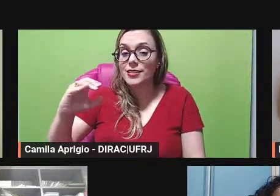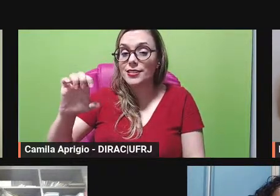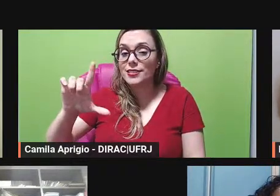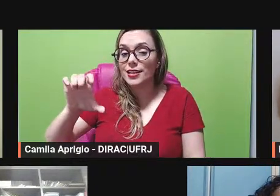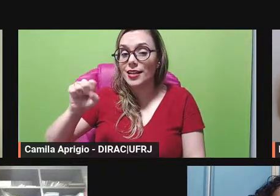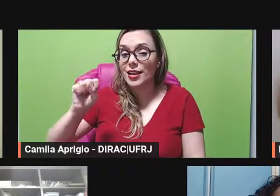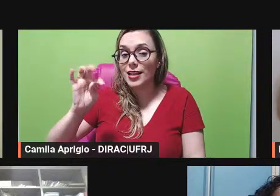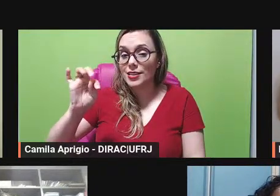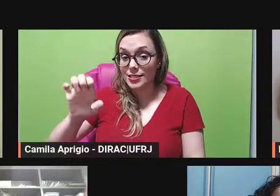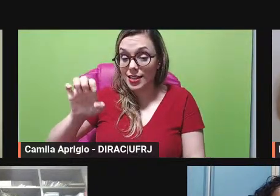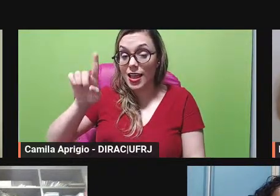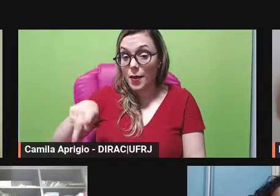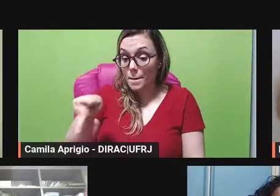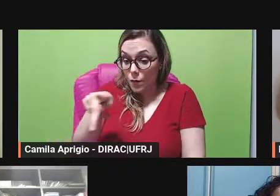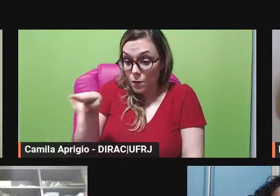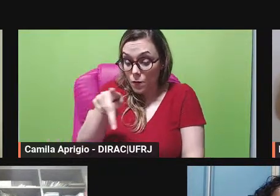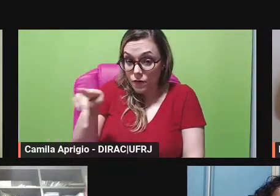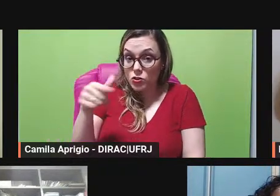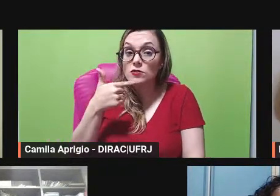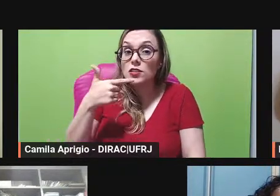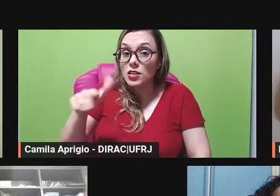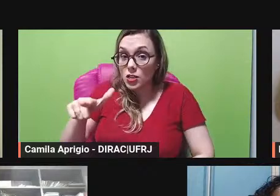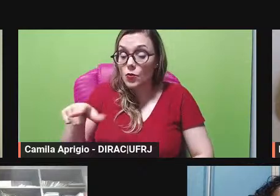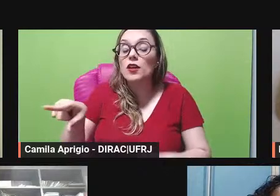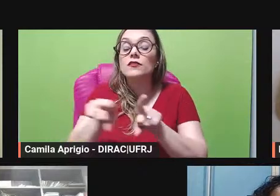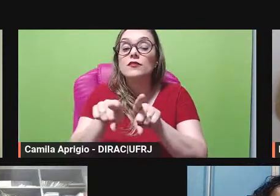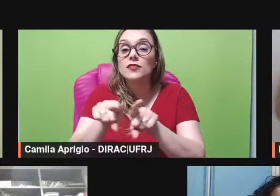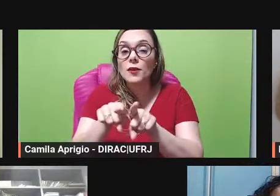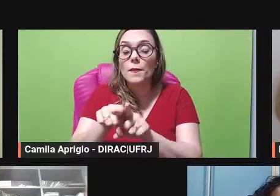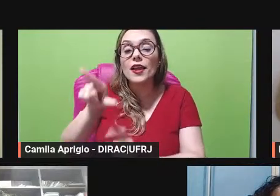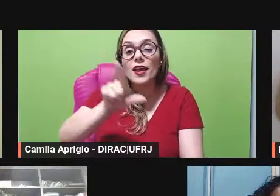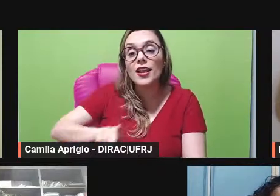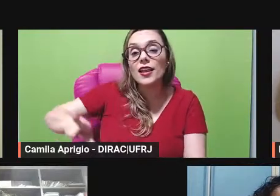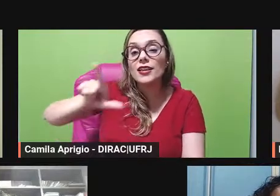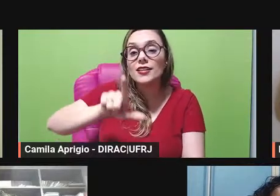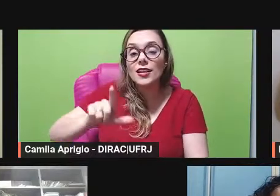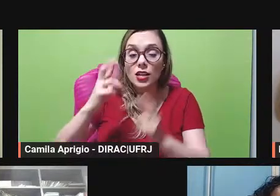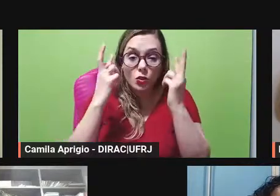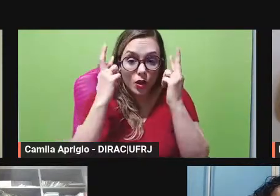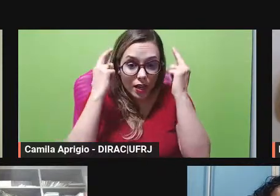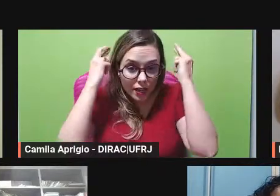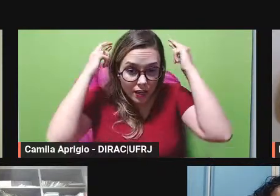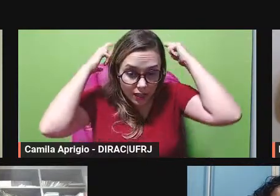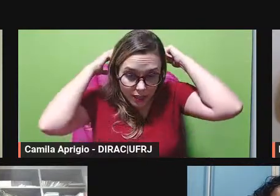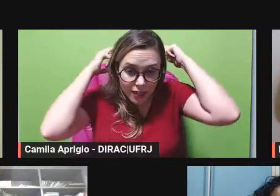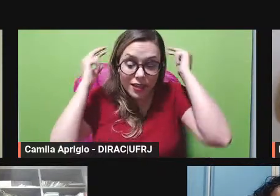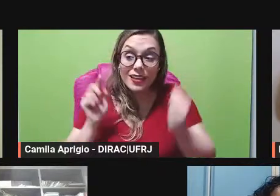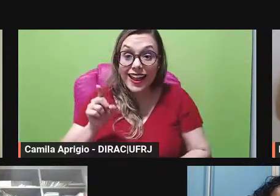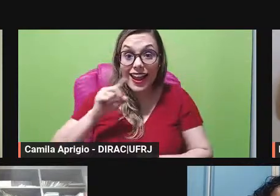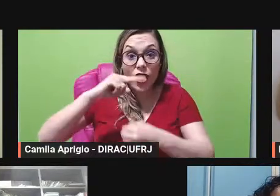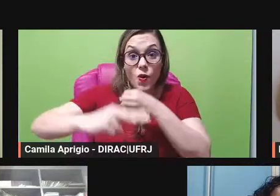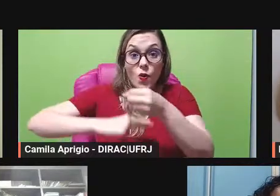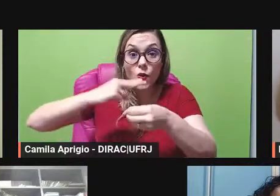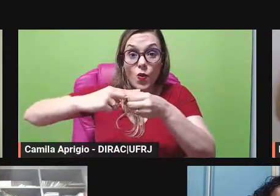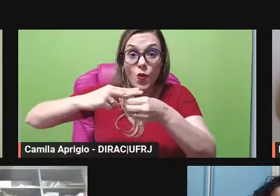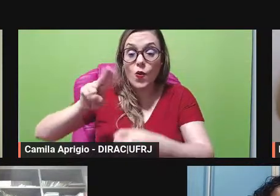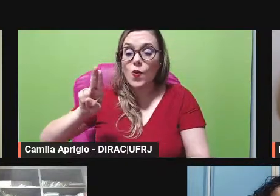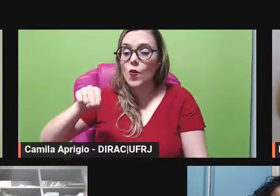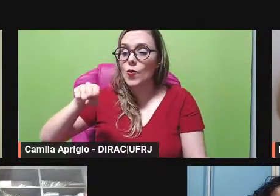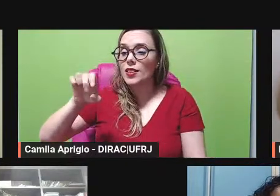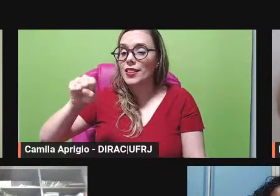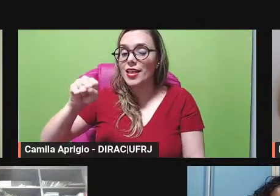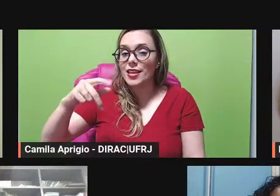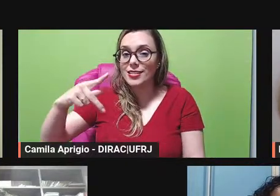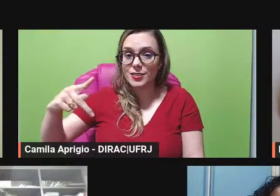professora de língua e literatura grega na faculdade de ciências e letras da Unesp de Araraquara atualmente aposentada